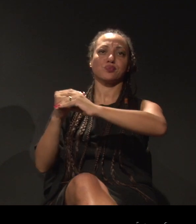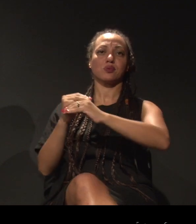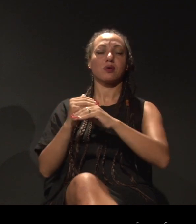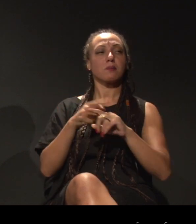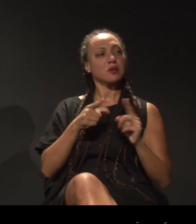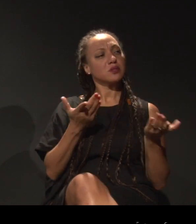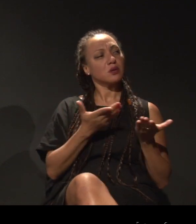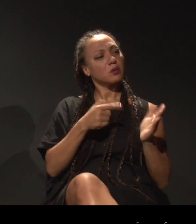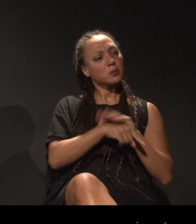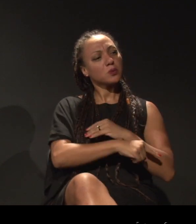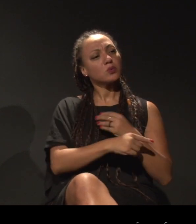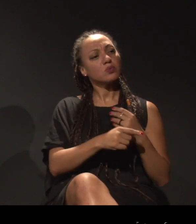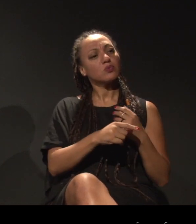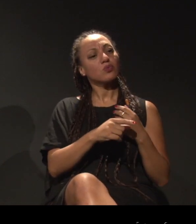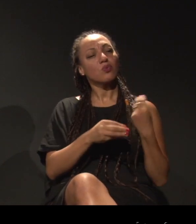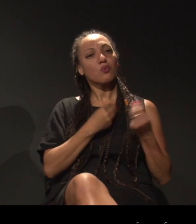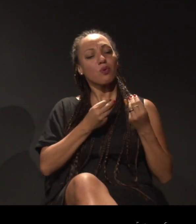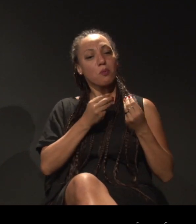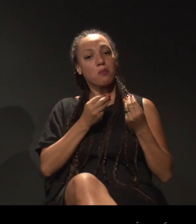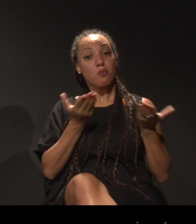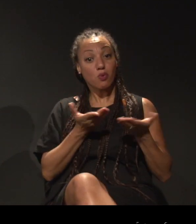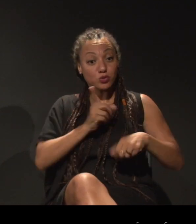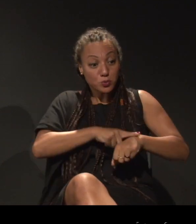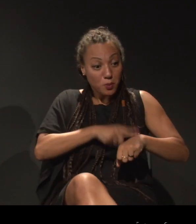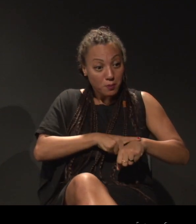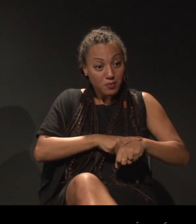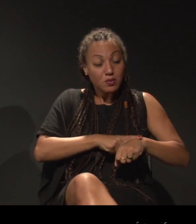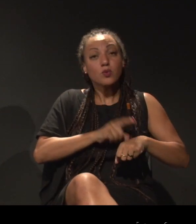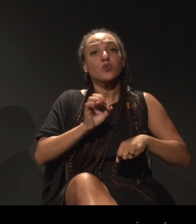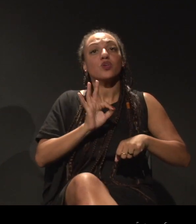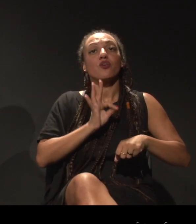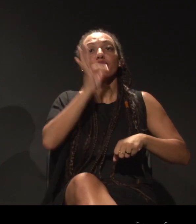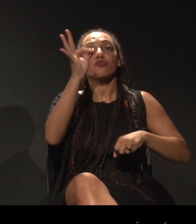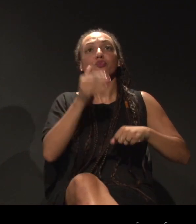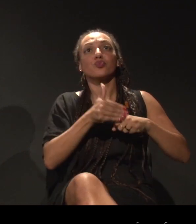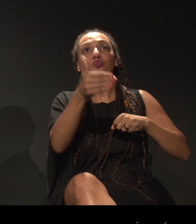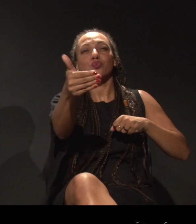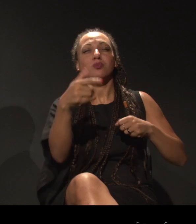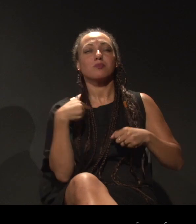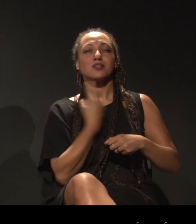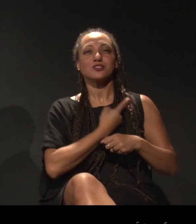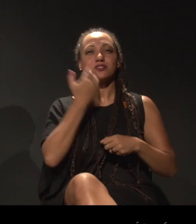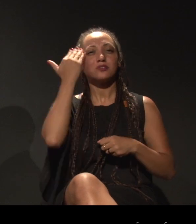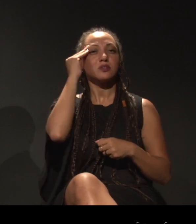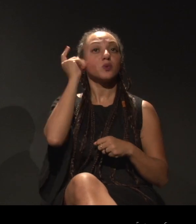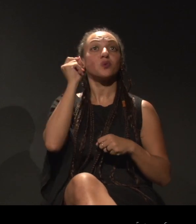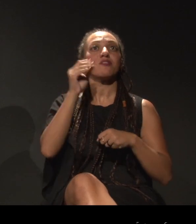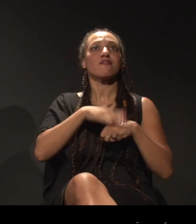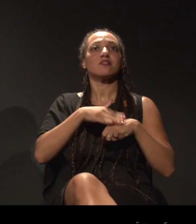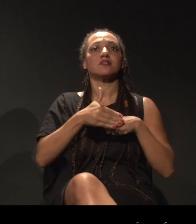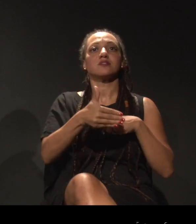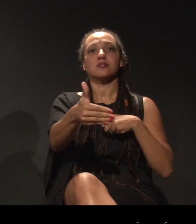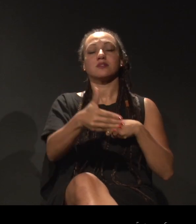agora? E o que é que o futuro nos reserva para a gente ter até uma dimensão de o que fazer?